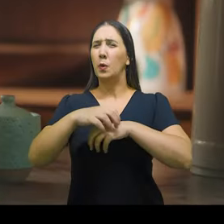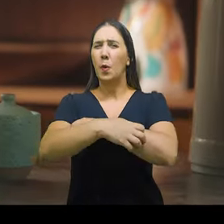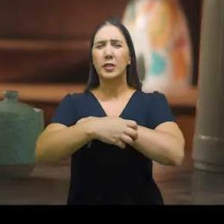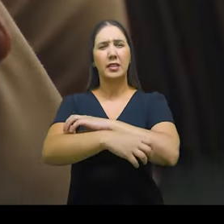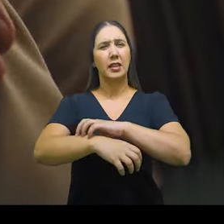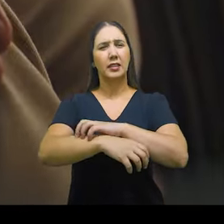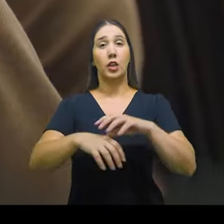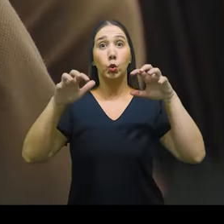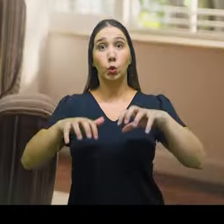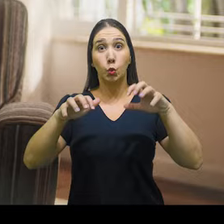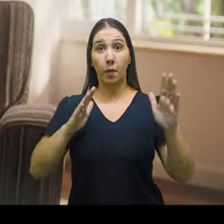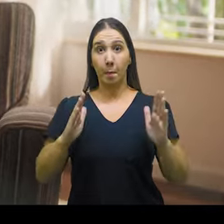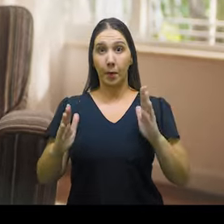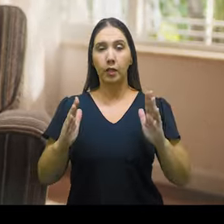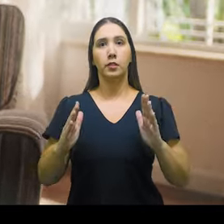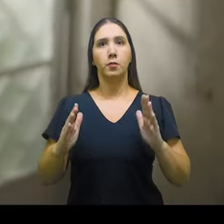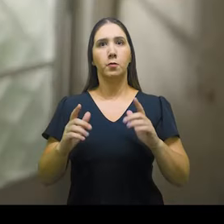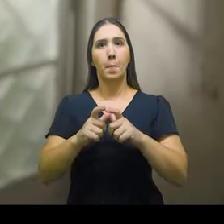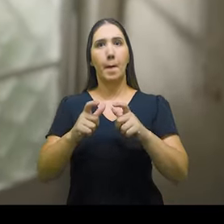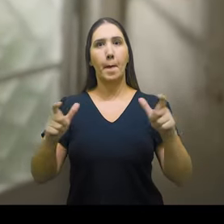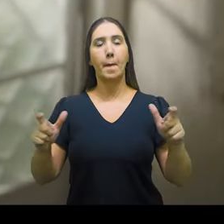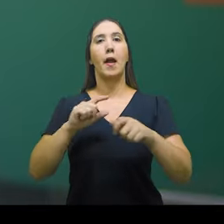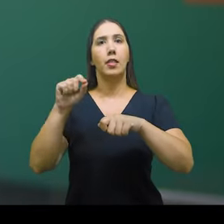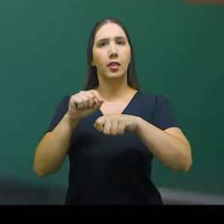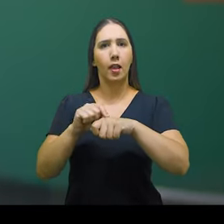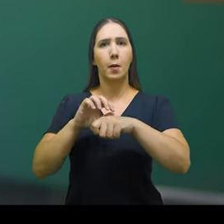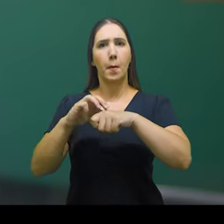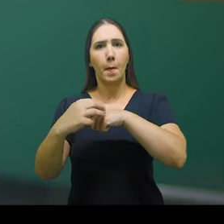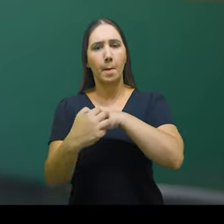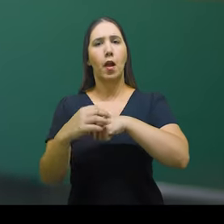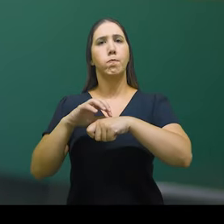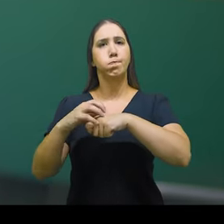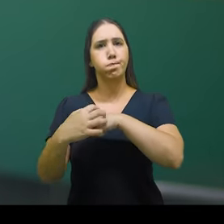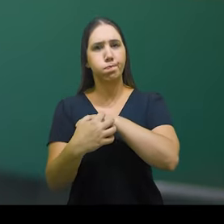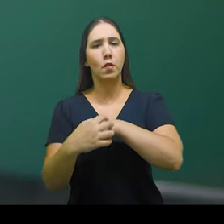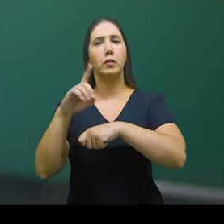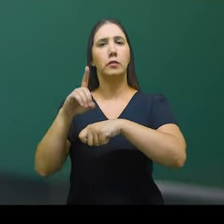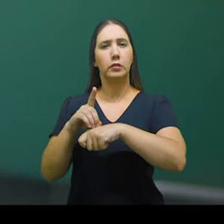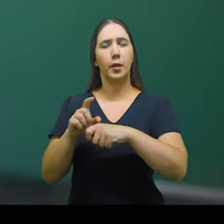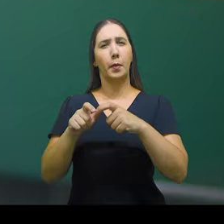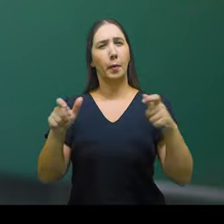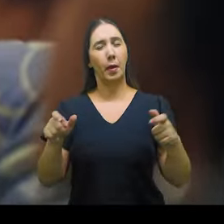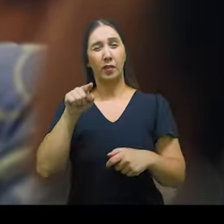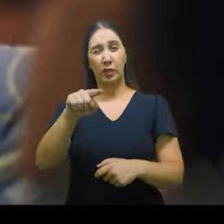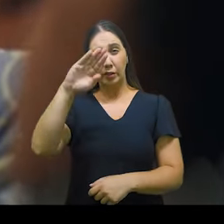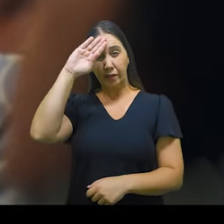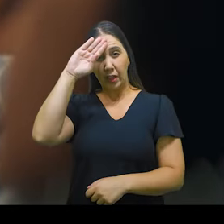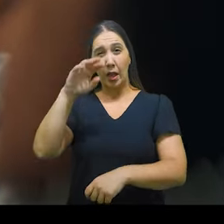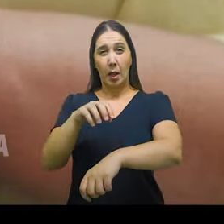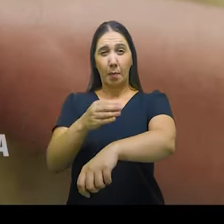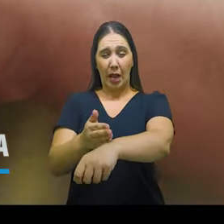as chuvas, os casos de dengue aumentam, assim como os de chikungunya e zika. Em caso de febre, dor de cabeça nas articulações, manchas